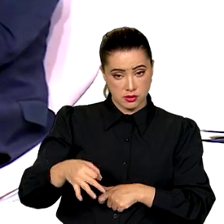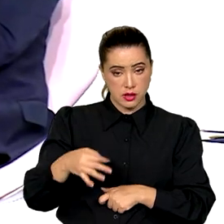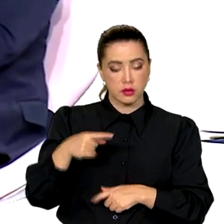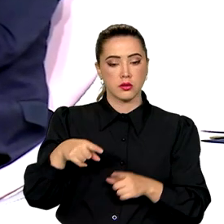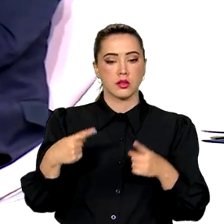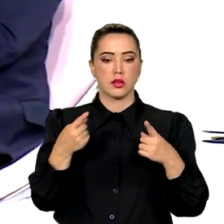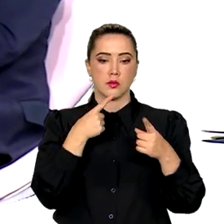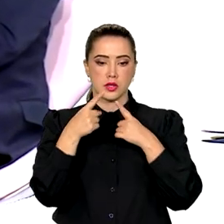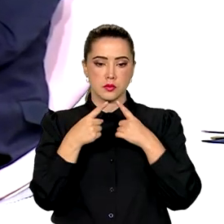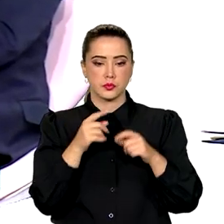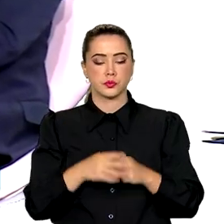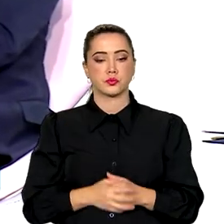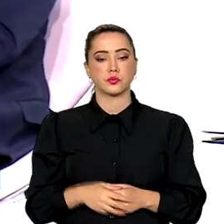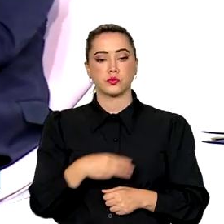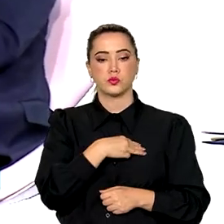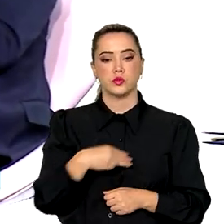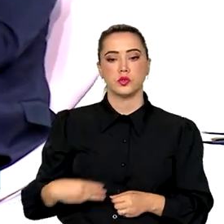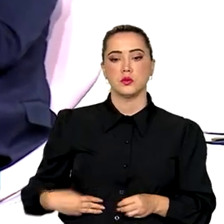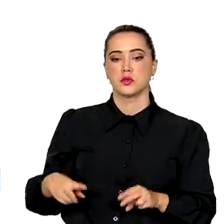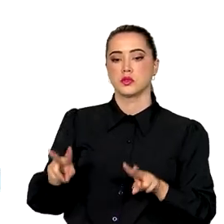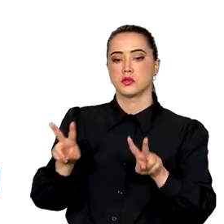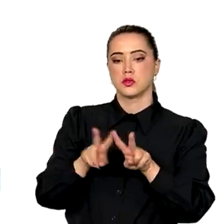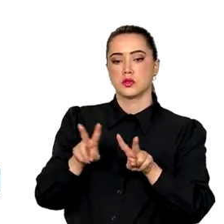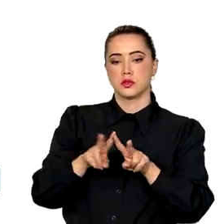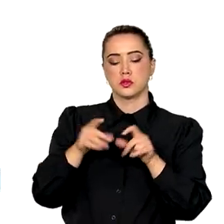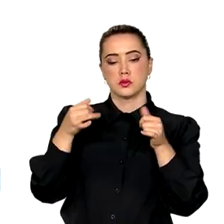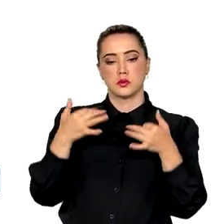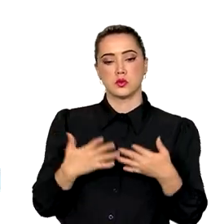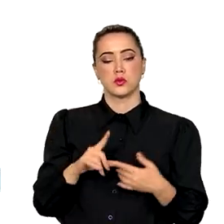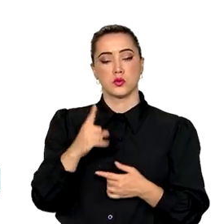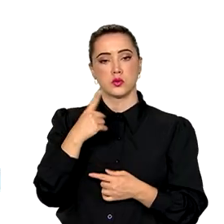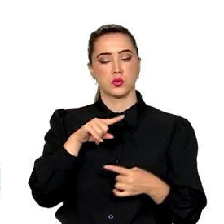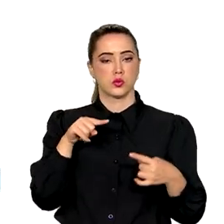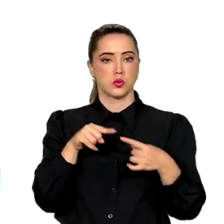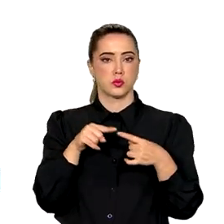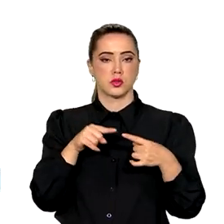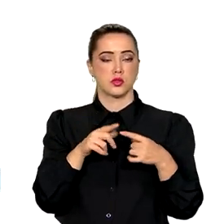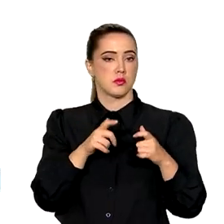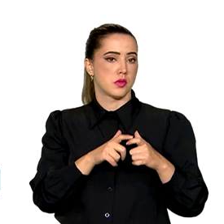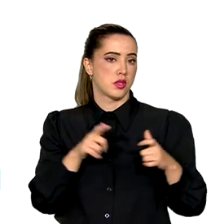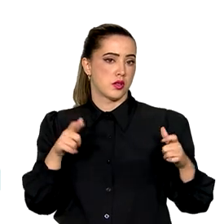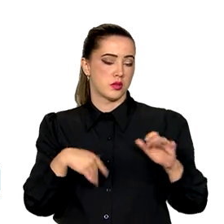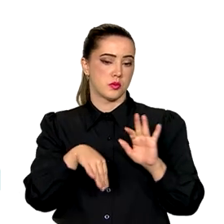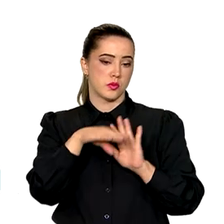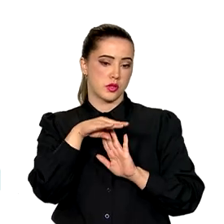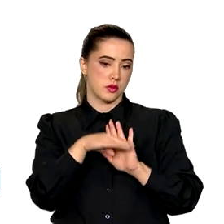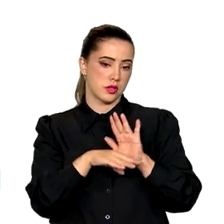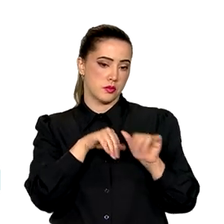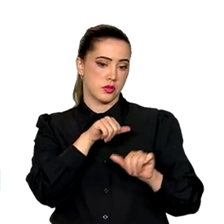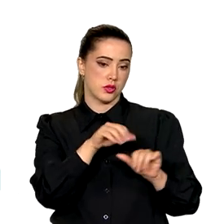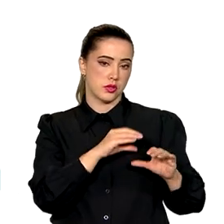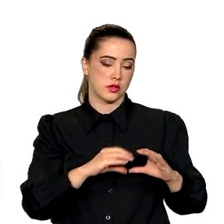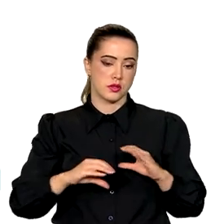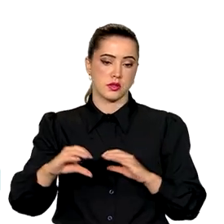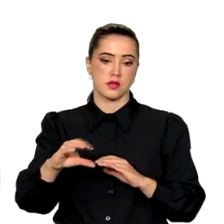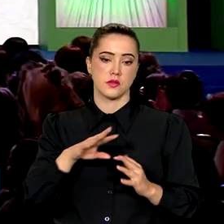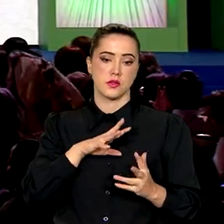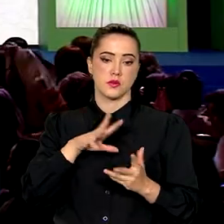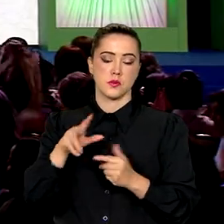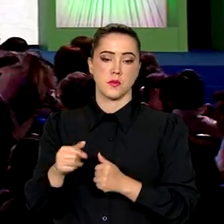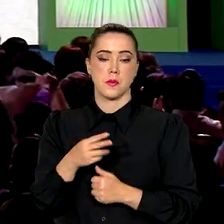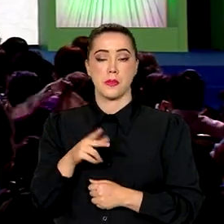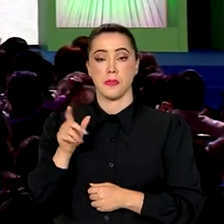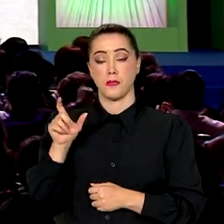ministro Wellington Dias destacou que um dos critérios para estar num dos maiores programas de transferência de renda do mundo,